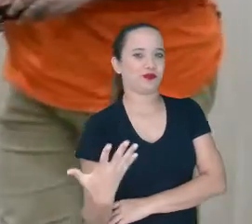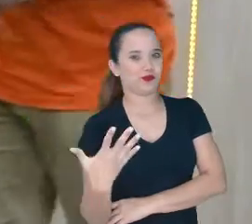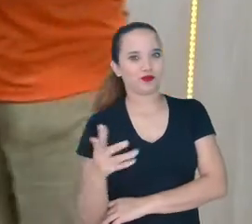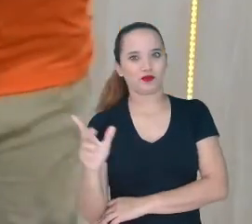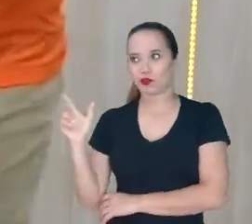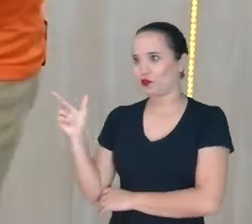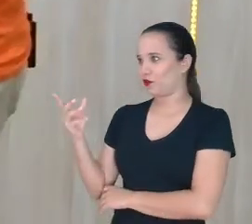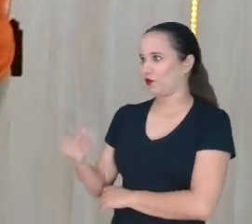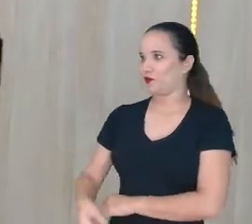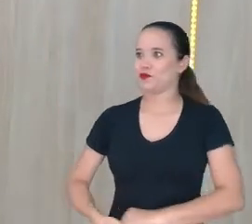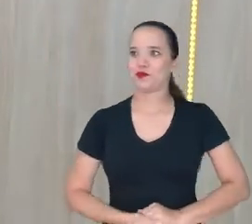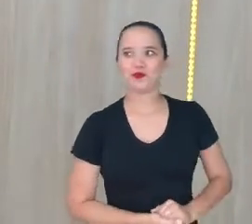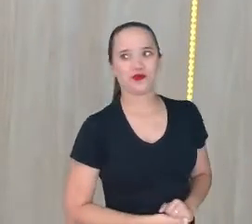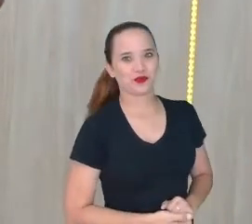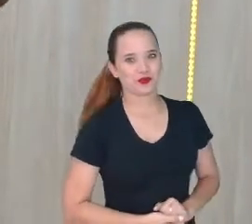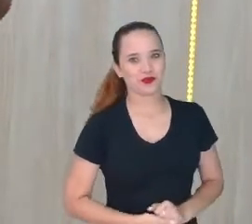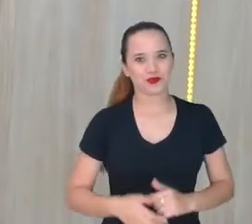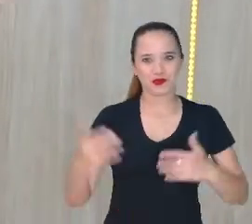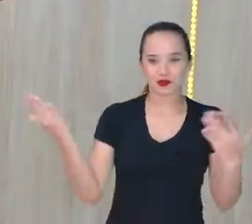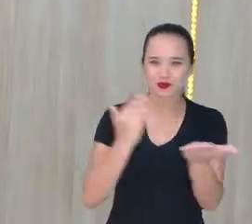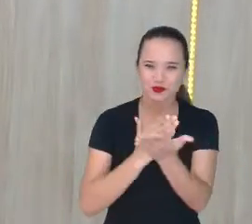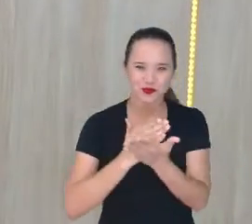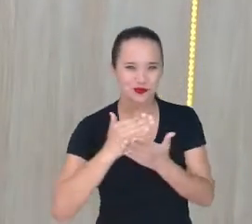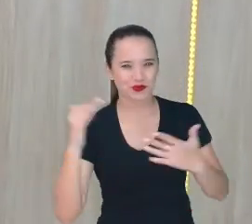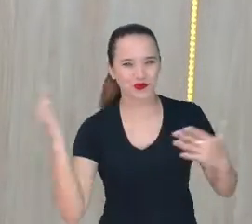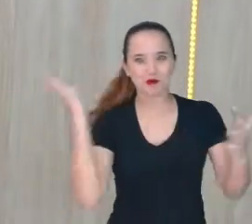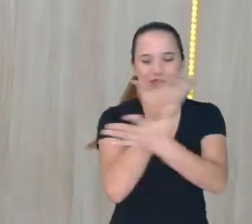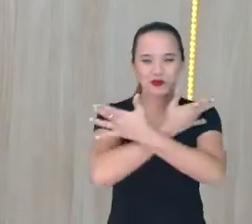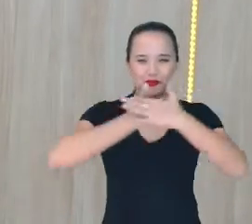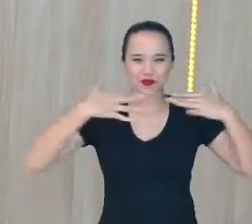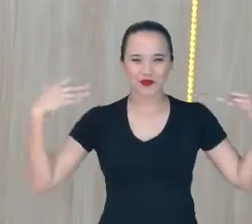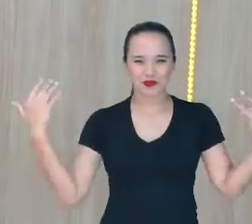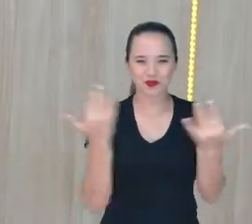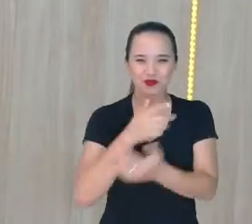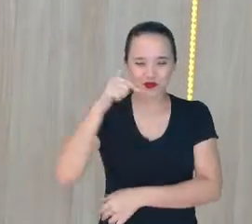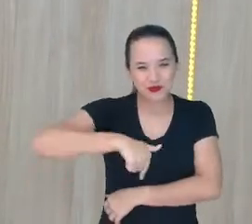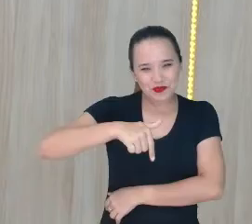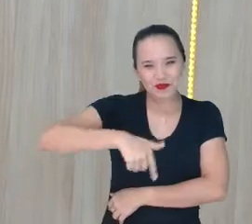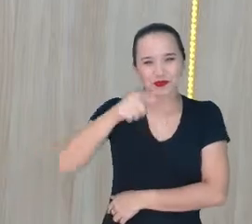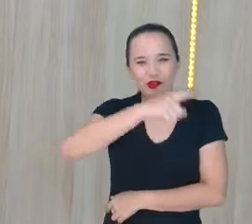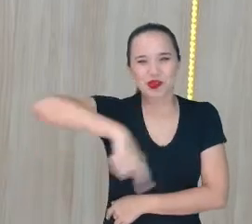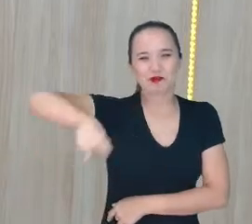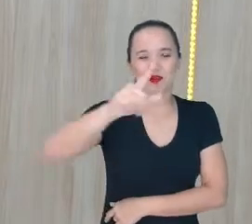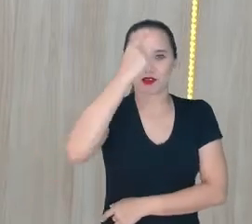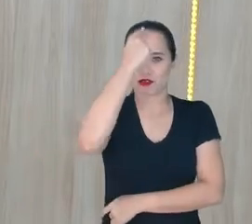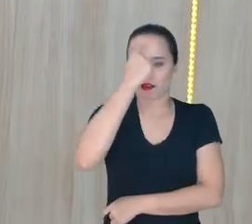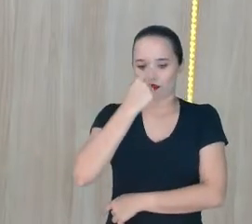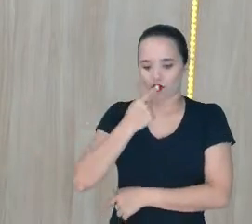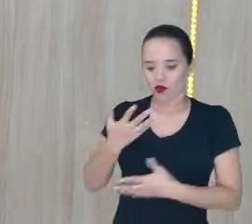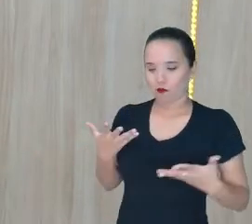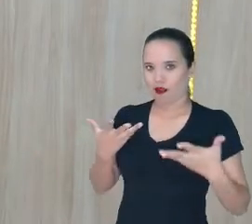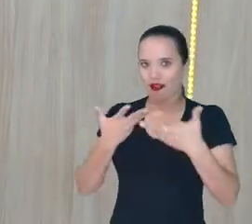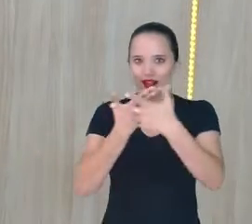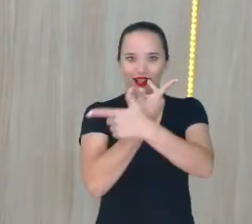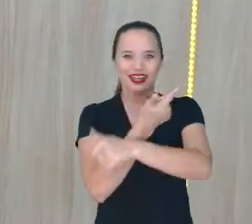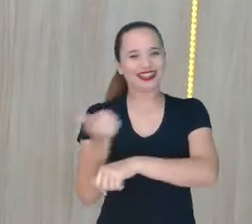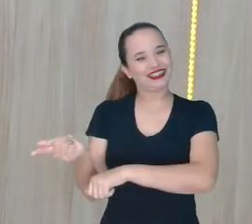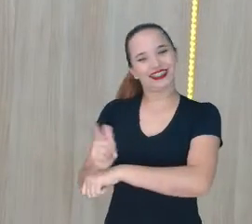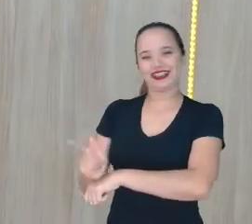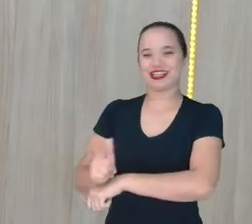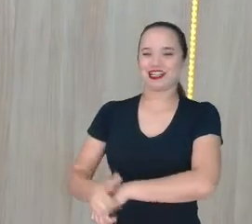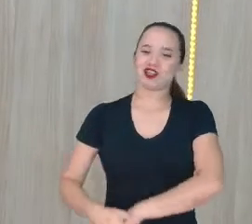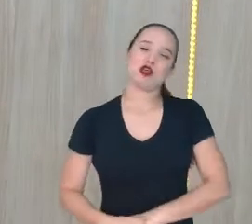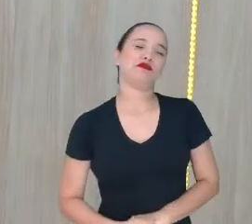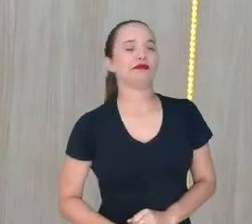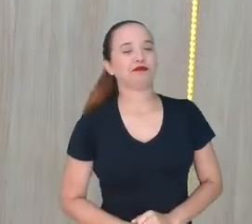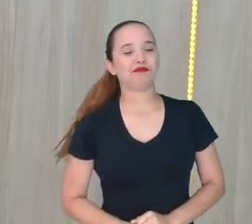Começou, não foi? Urra, urra, tem um lindo maravilhosamente aqui para vocês, o rosto mais belo da geografia né? Vale